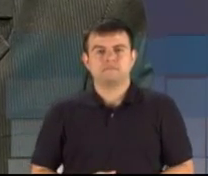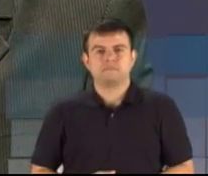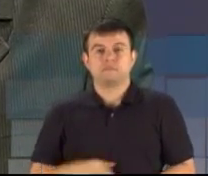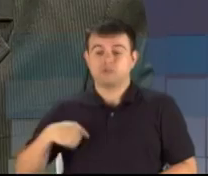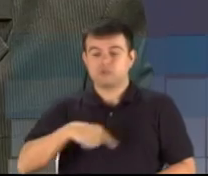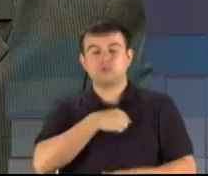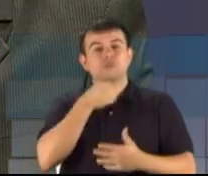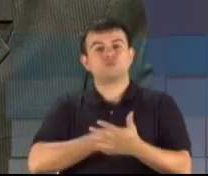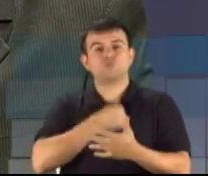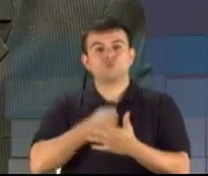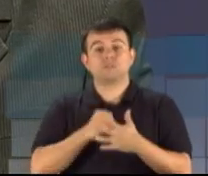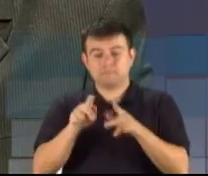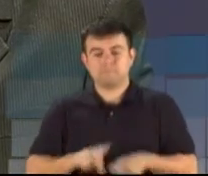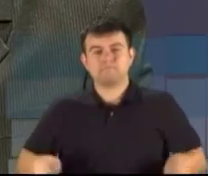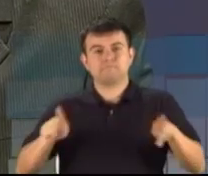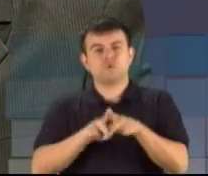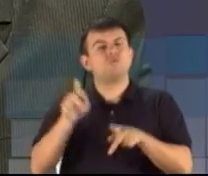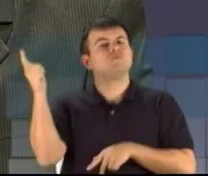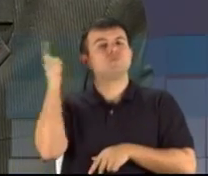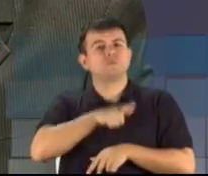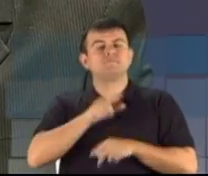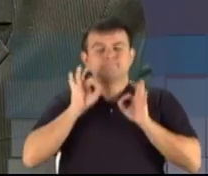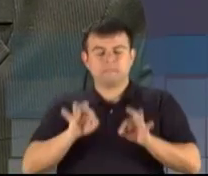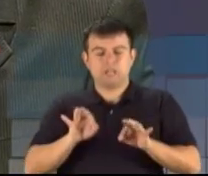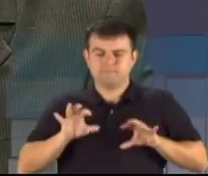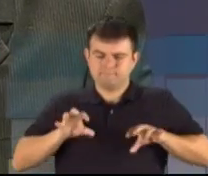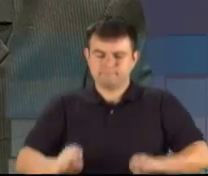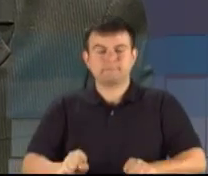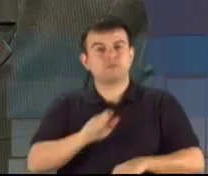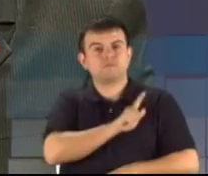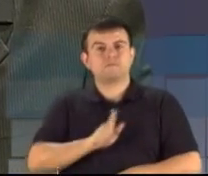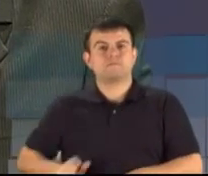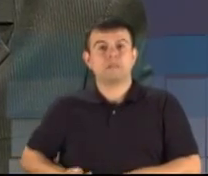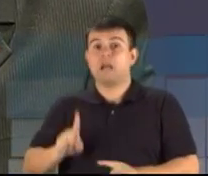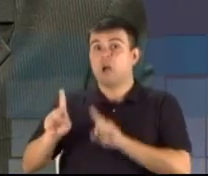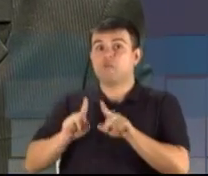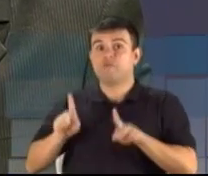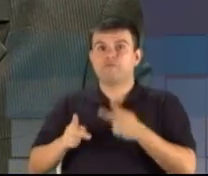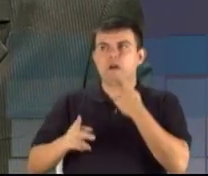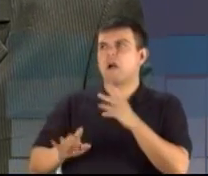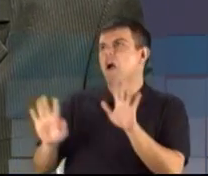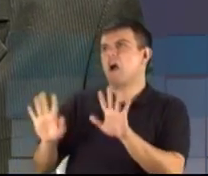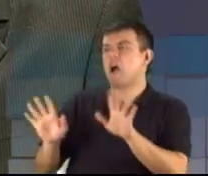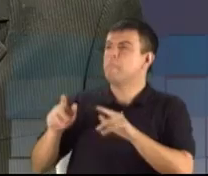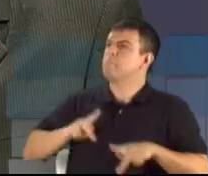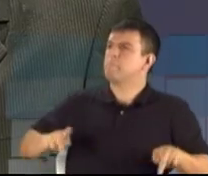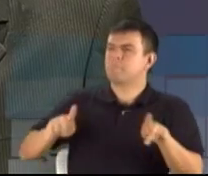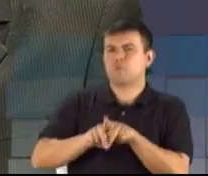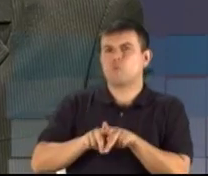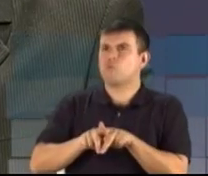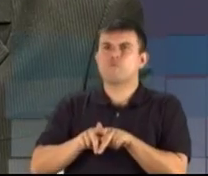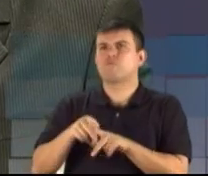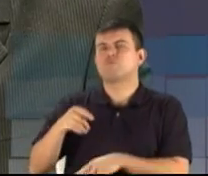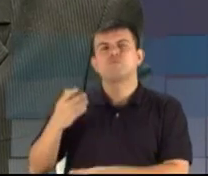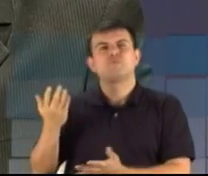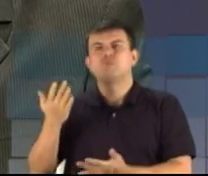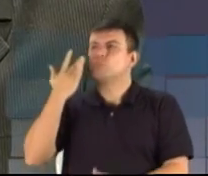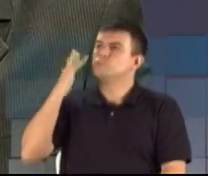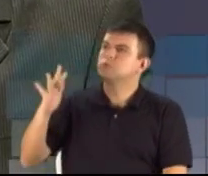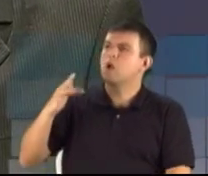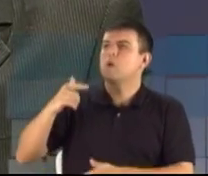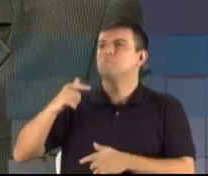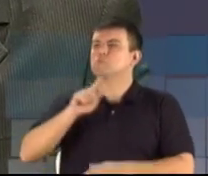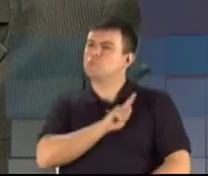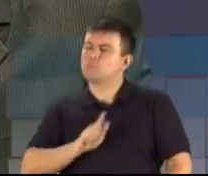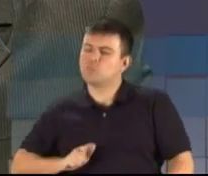povo possa realmente governar. E vão dizer, ah, mas o povo não governou e não sabe governar.